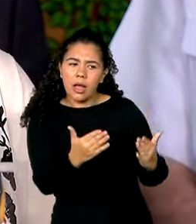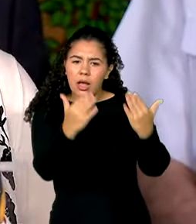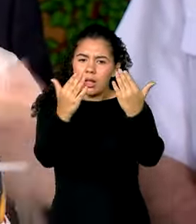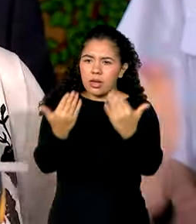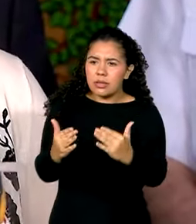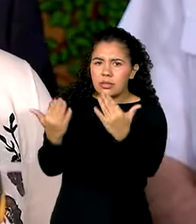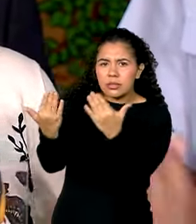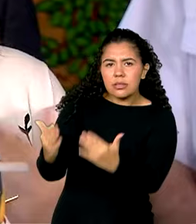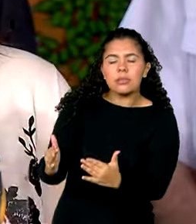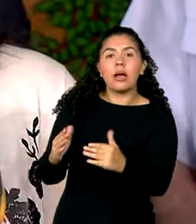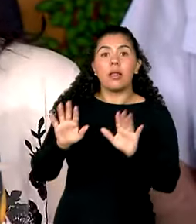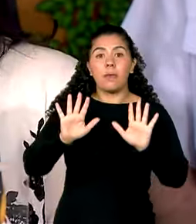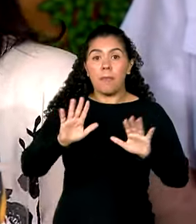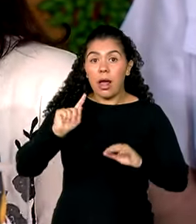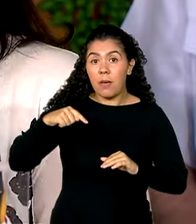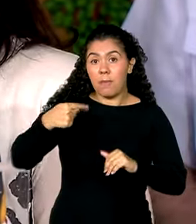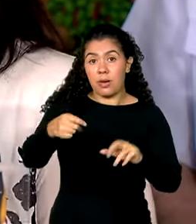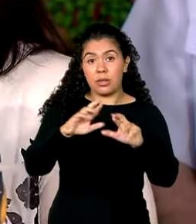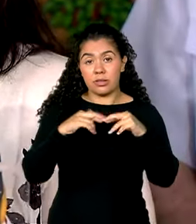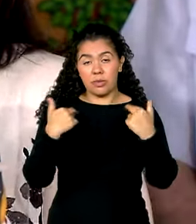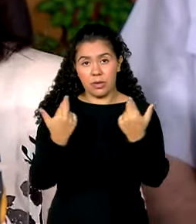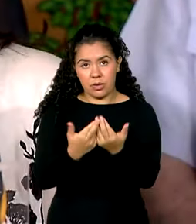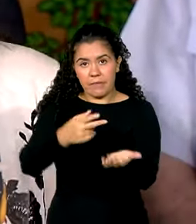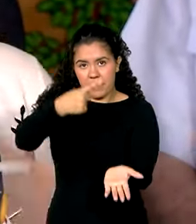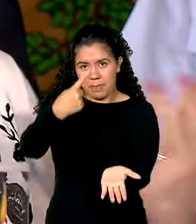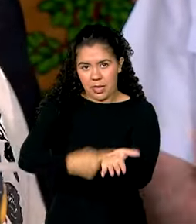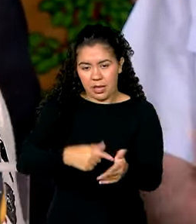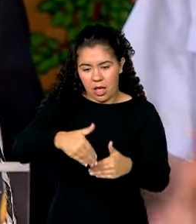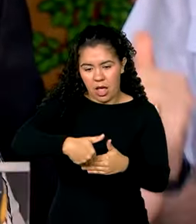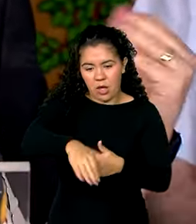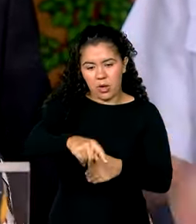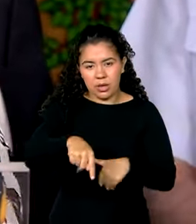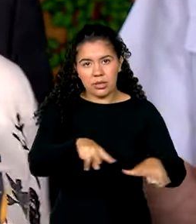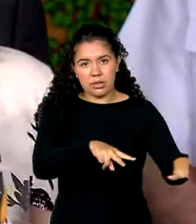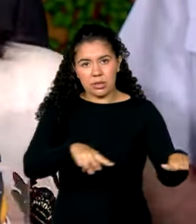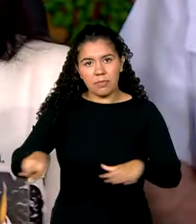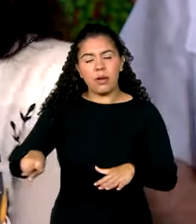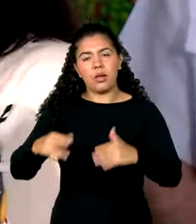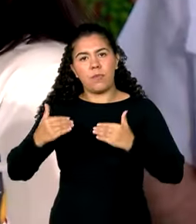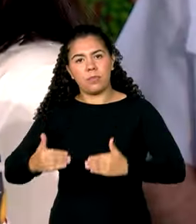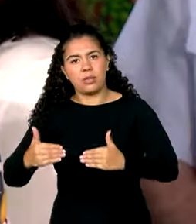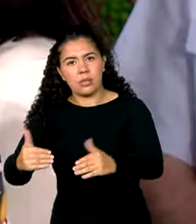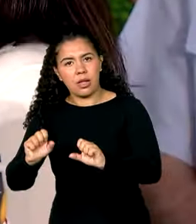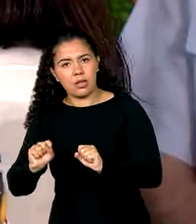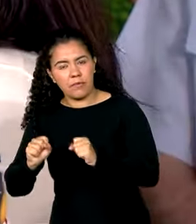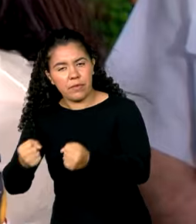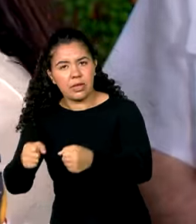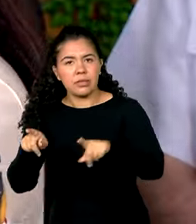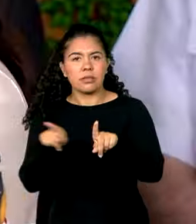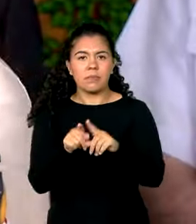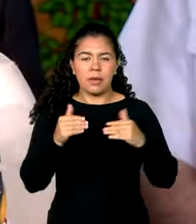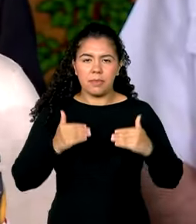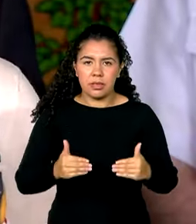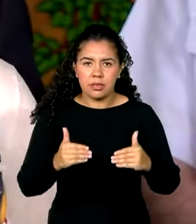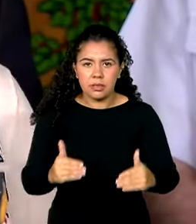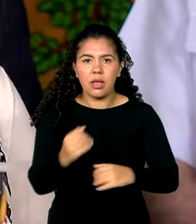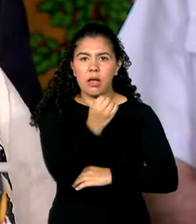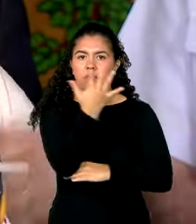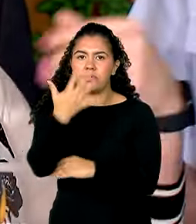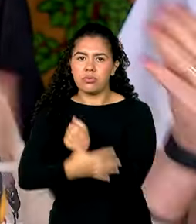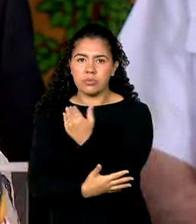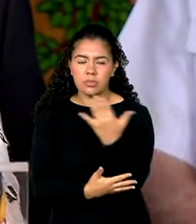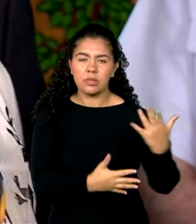mas também para a próxima reunião, que vai ser ainda esta semana, os ministérios da Defesa, o Ministério do Meio Ambiente, o Ministério do Desenvolvimento